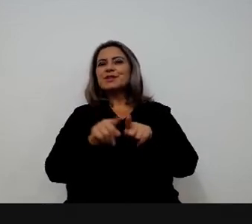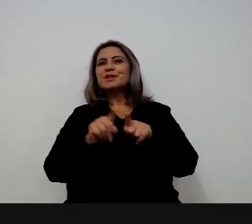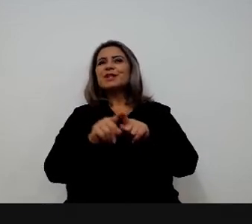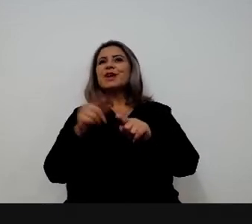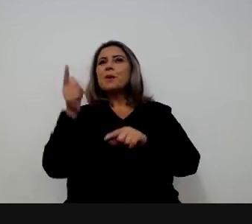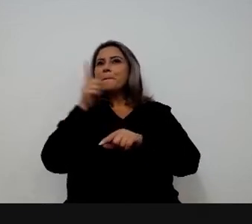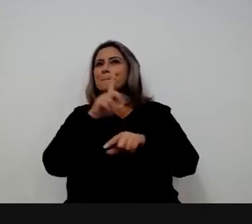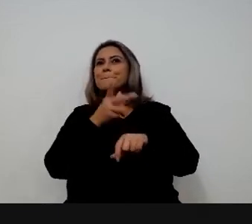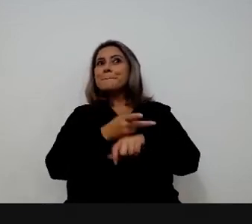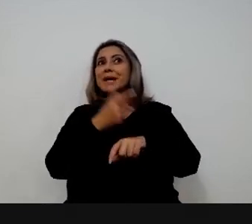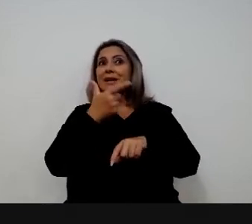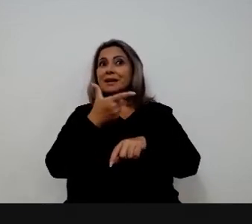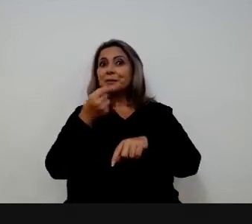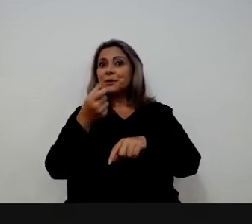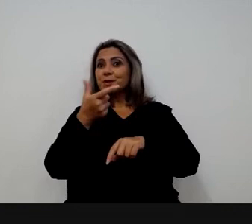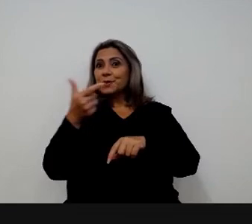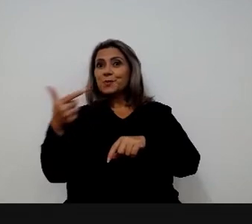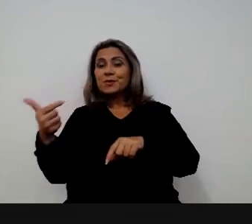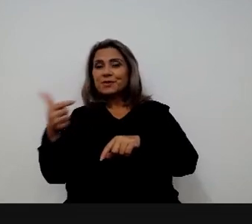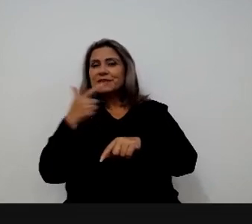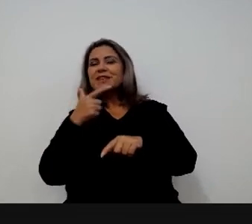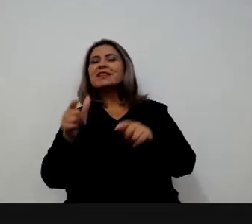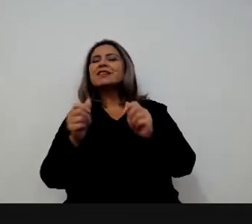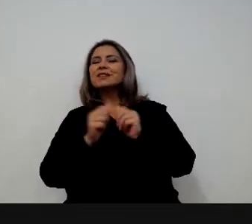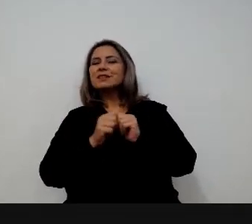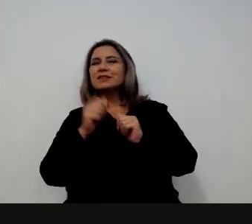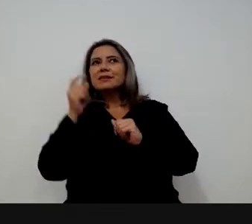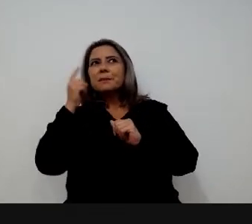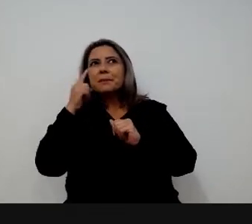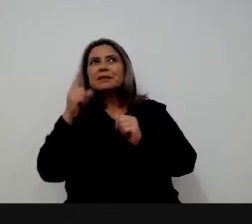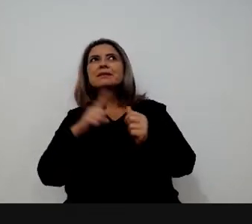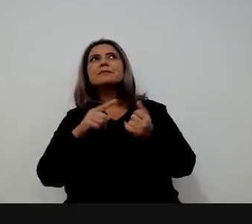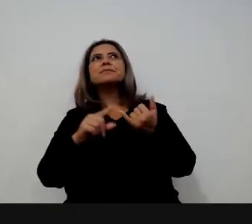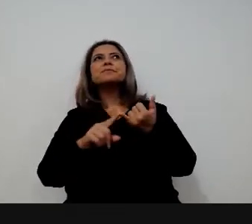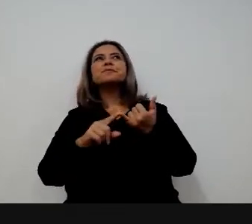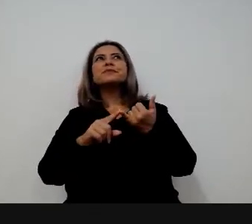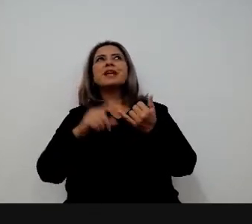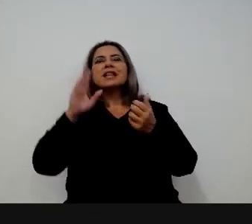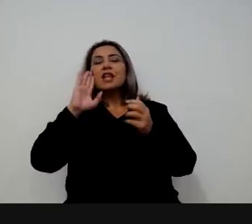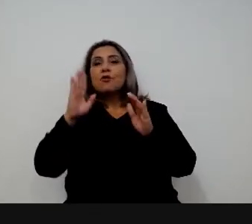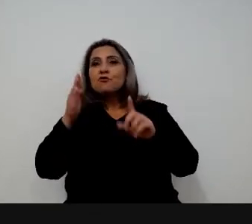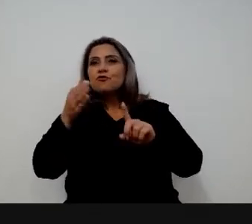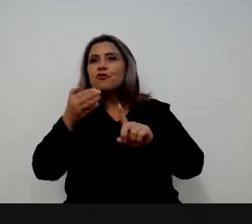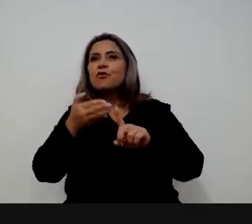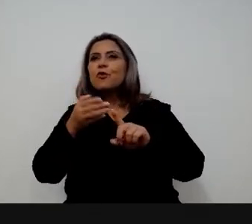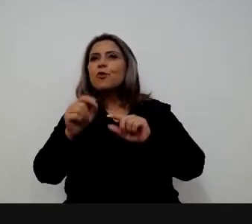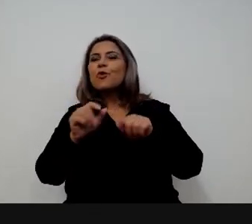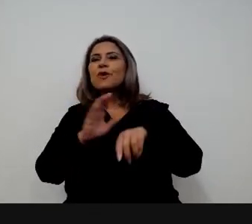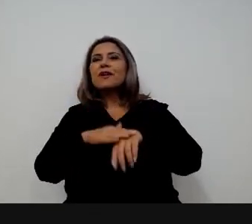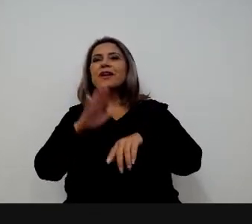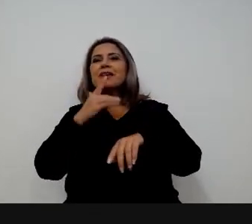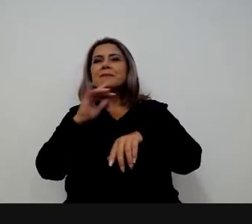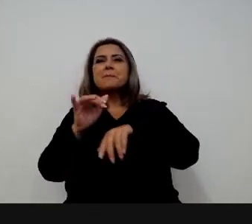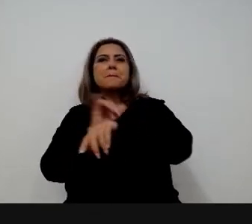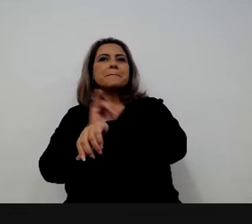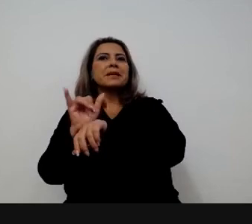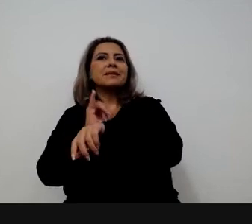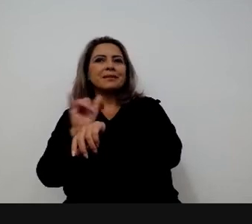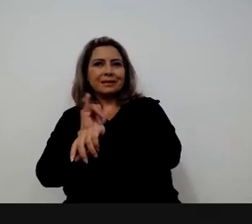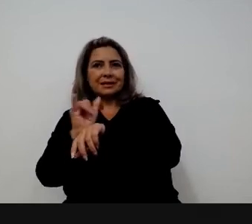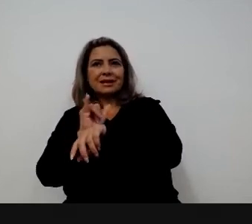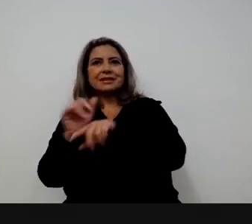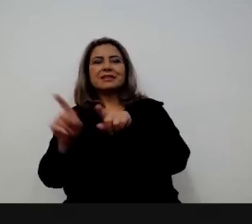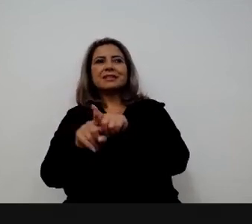em 2021 junto com isso a gente também tem focado naquilo que é mais estratégico